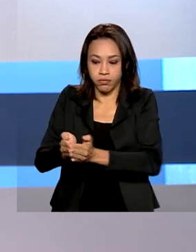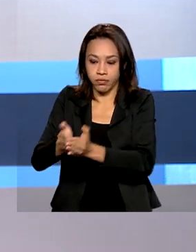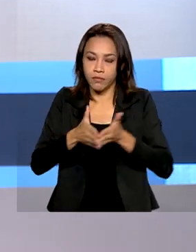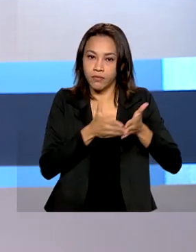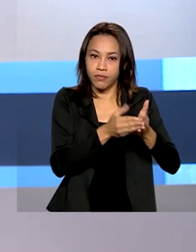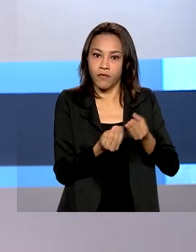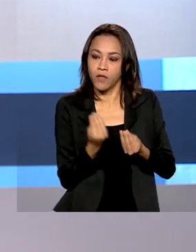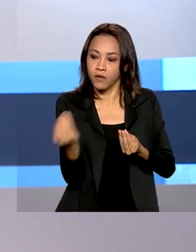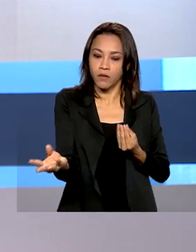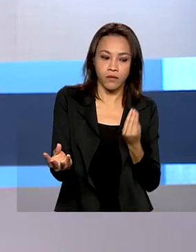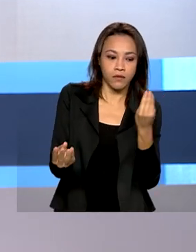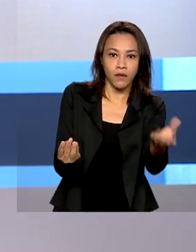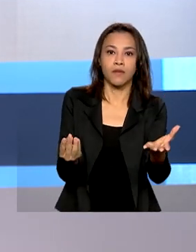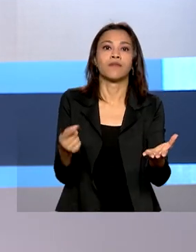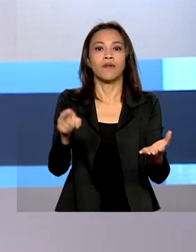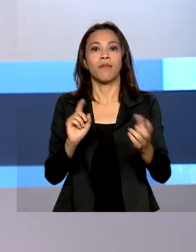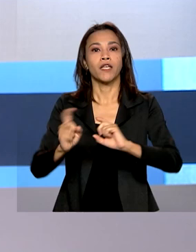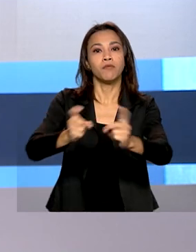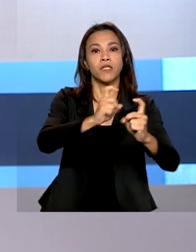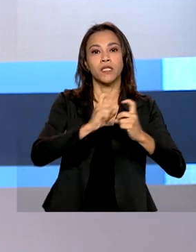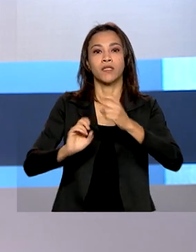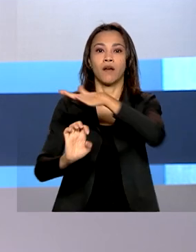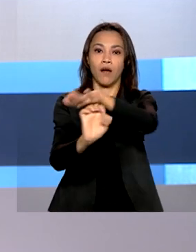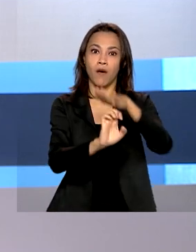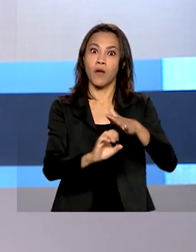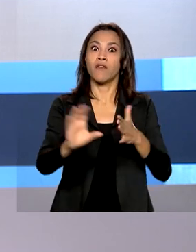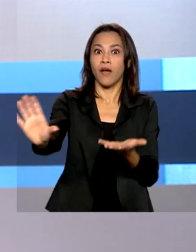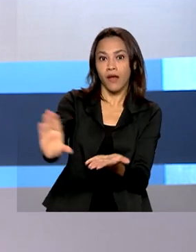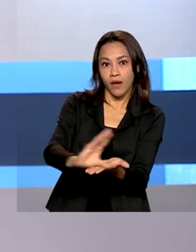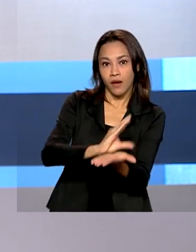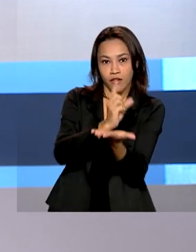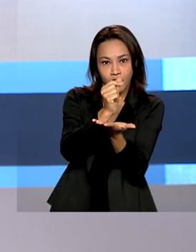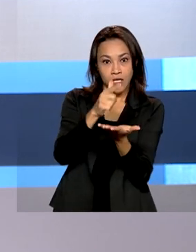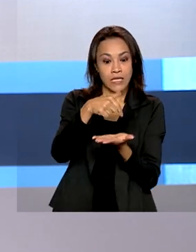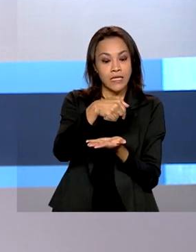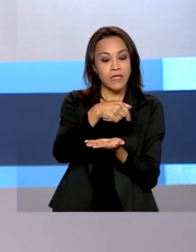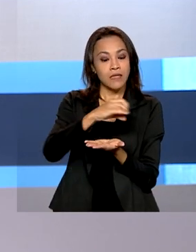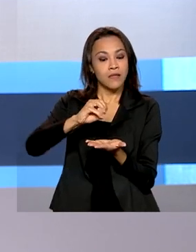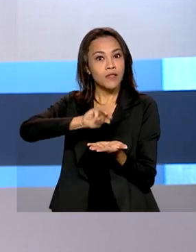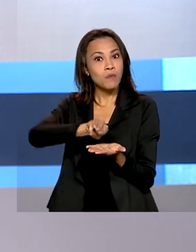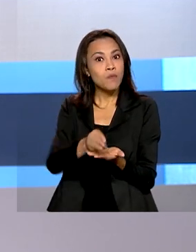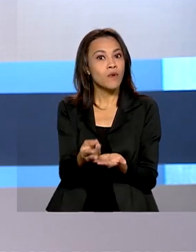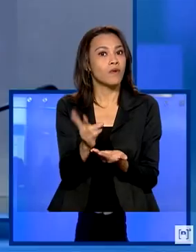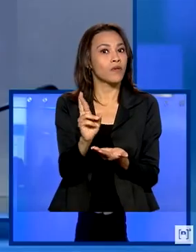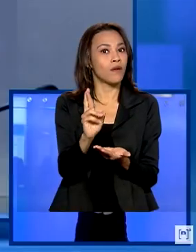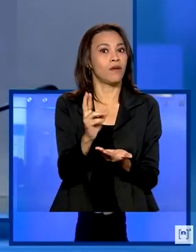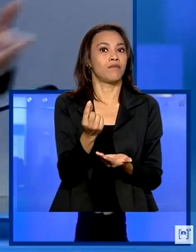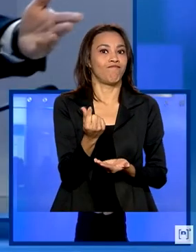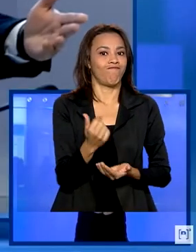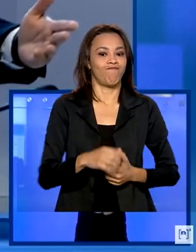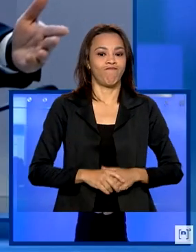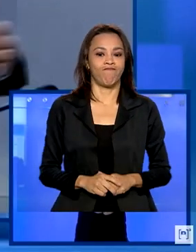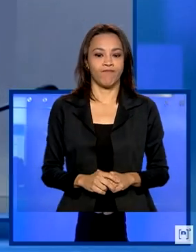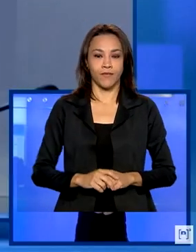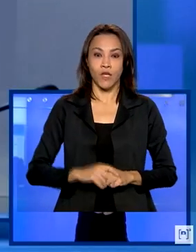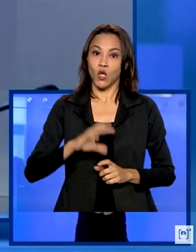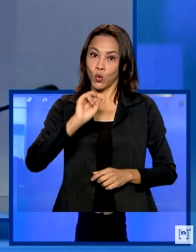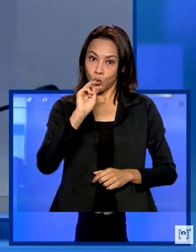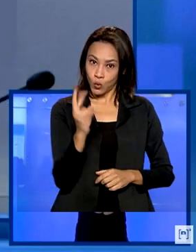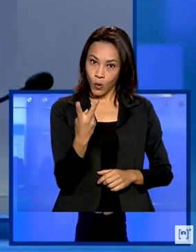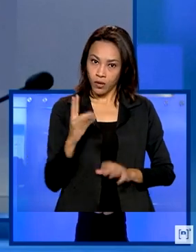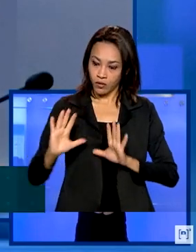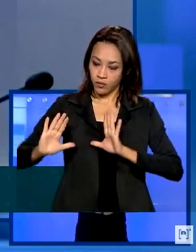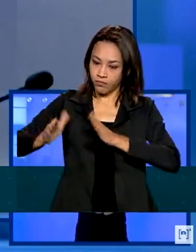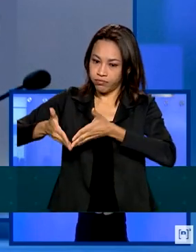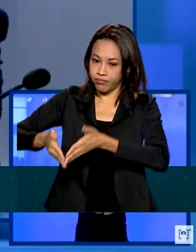à iniciativa privada e vão receber mais de 700 milhões de reais em investimentos. Juntos, os dois